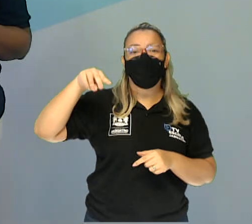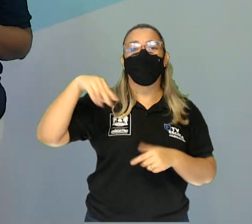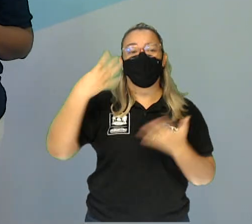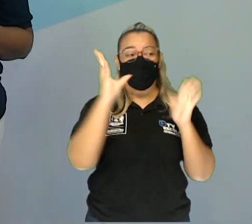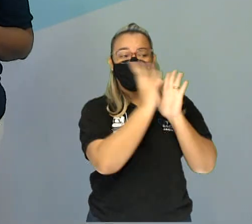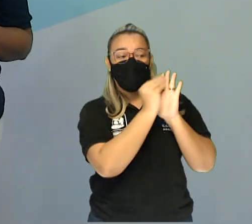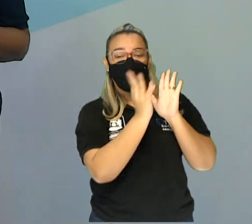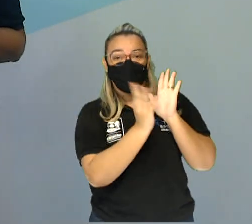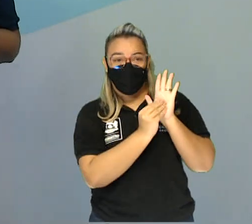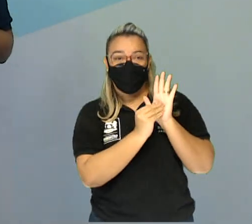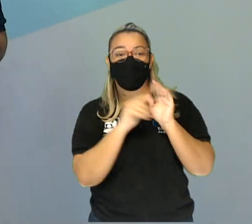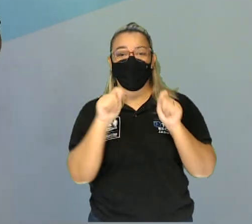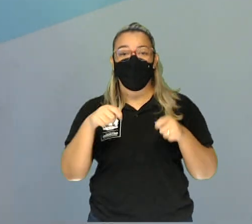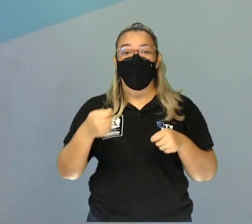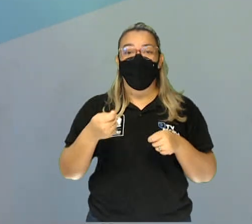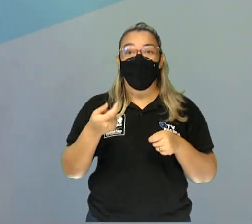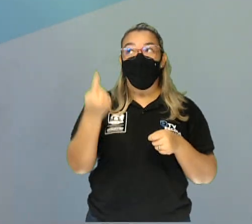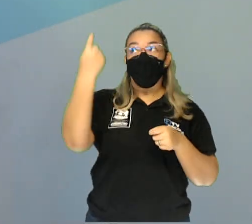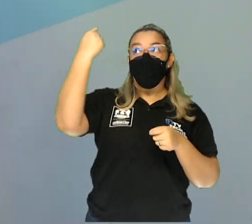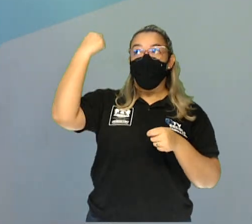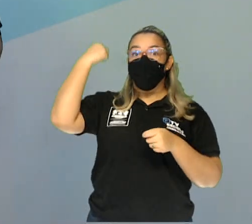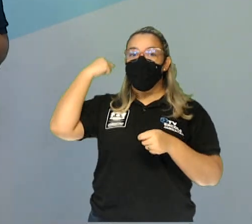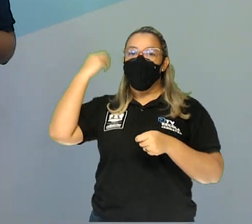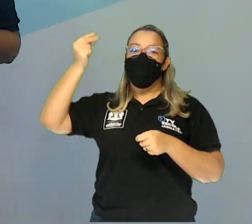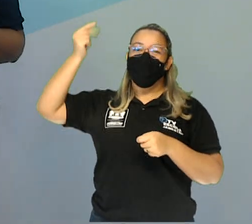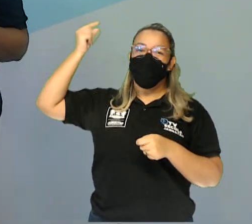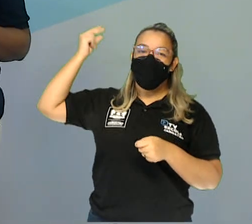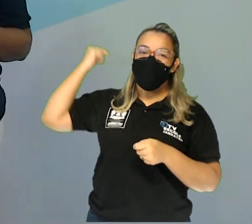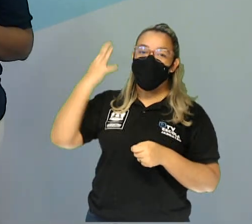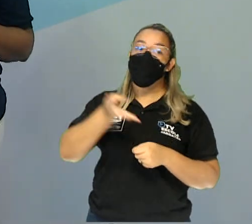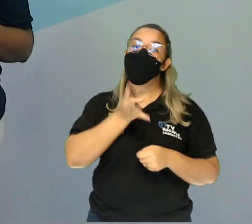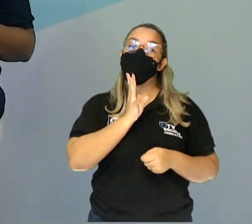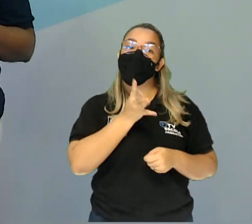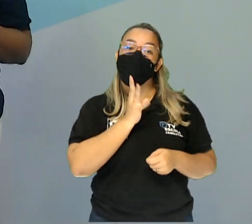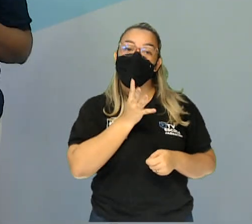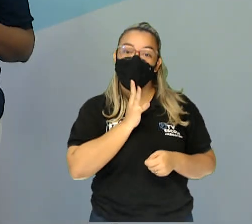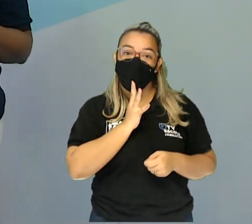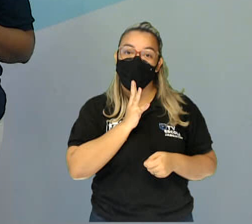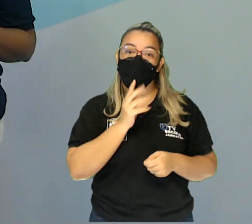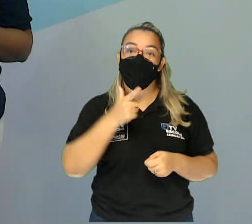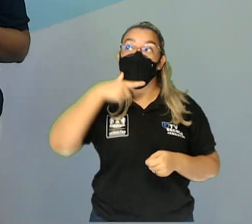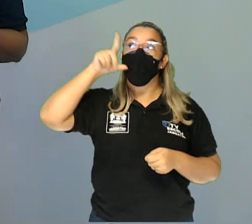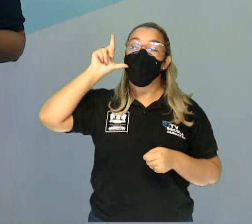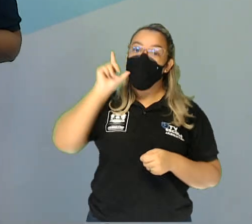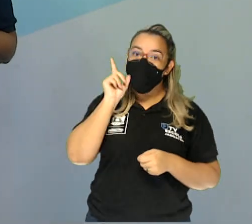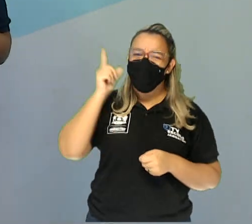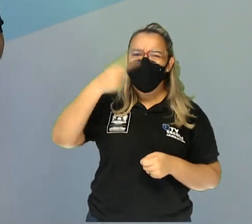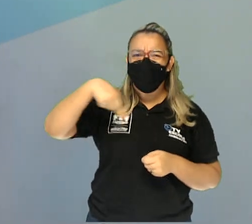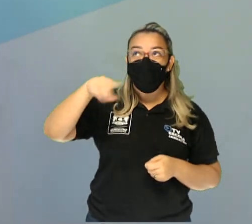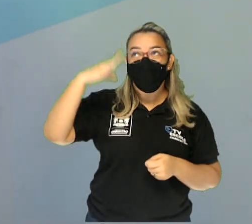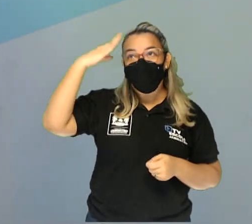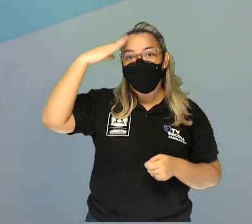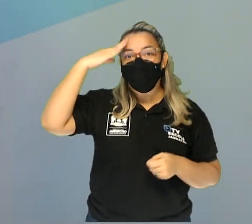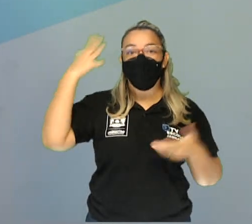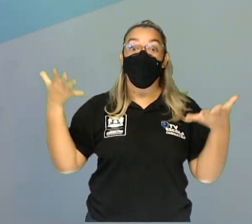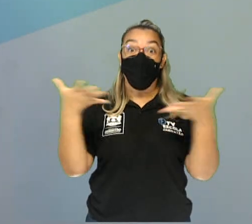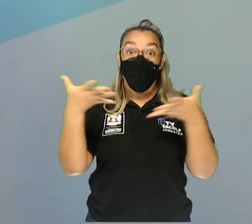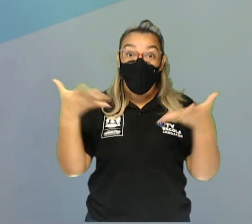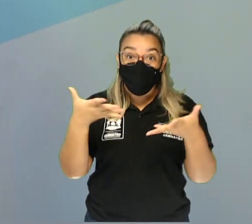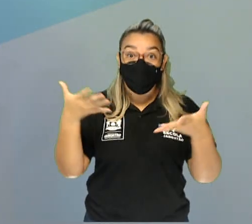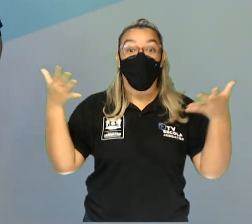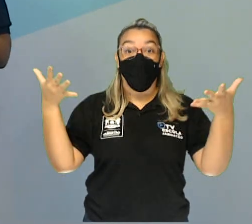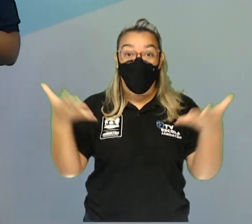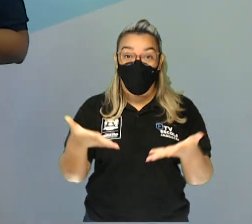proporcionam esta volta ao passado e é conhecendo o passado, o ontem, que nós entendemos o hoje, o agora.